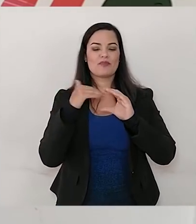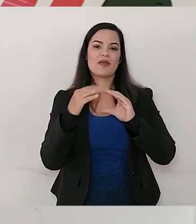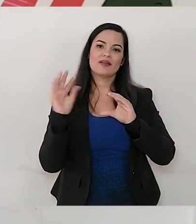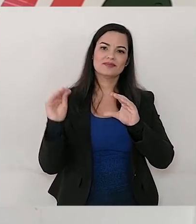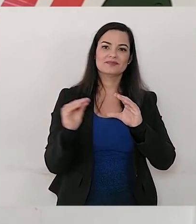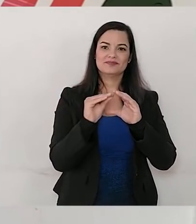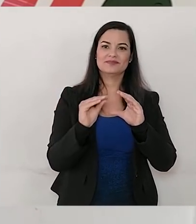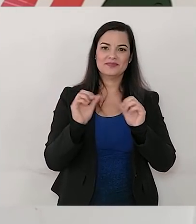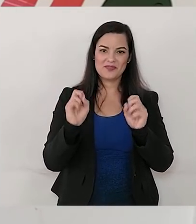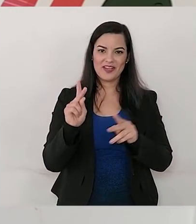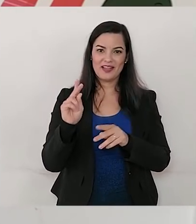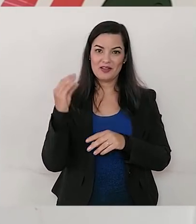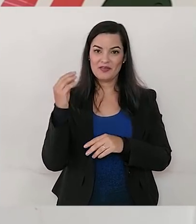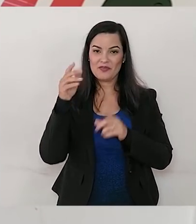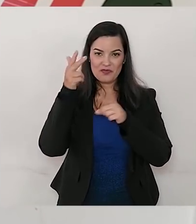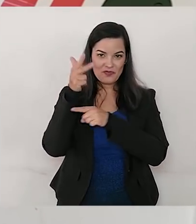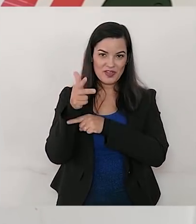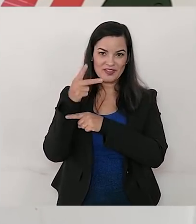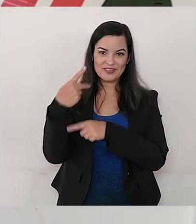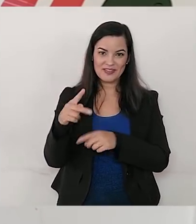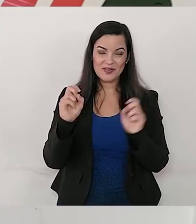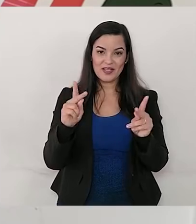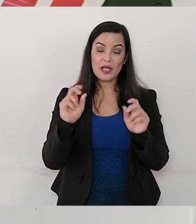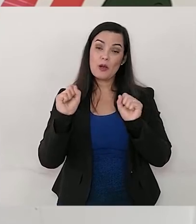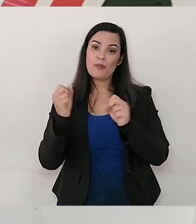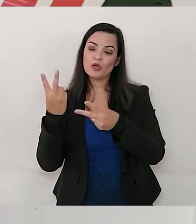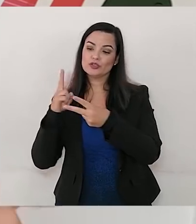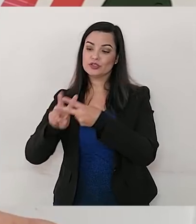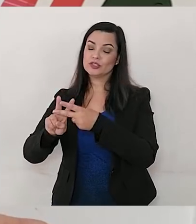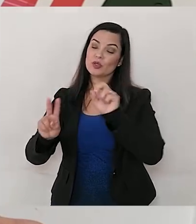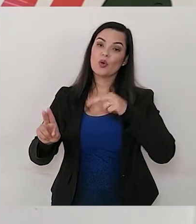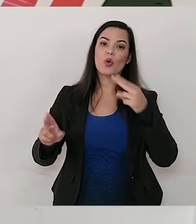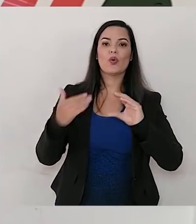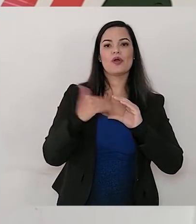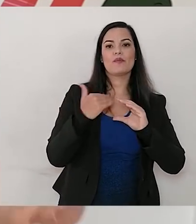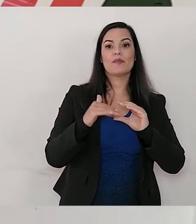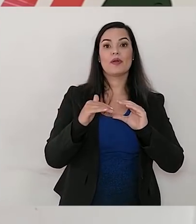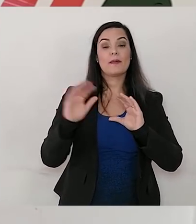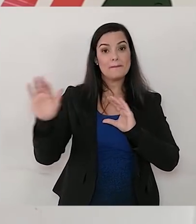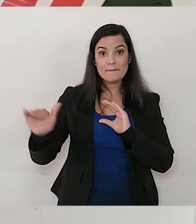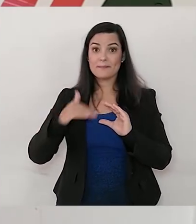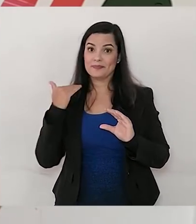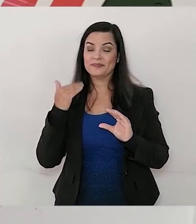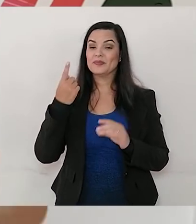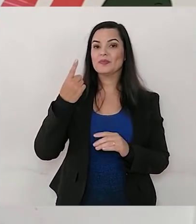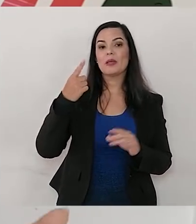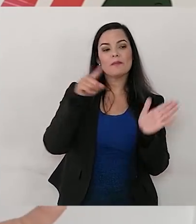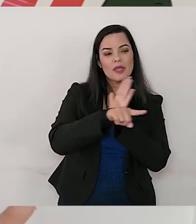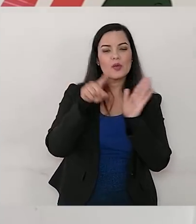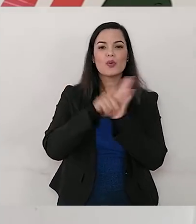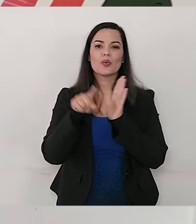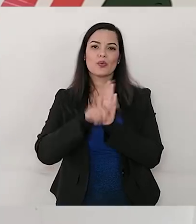e-mail também, tá bom? Então, seja com a hashtag, seja por e-mail, mandem as suas dúvidas,